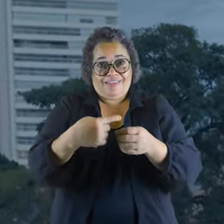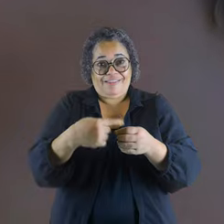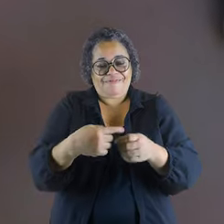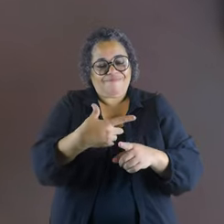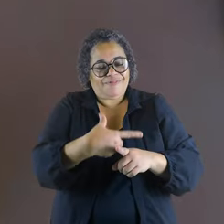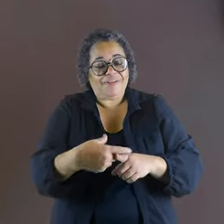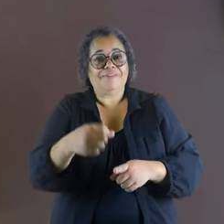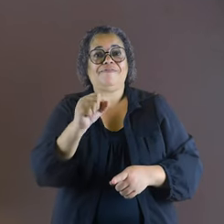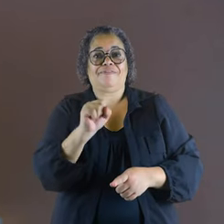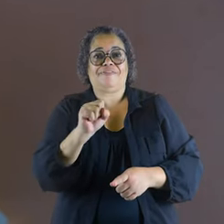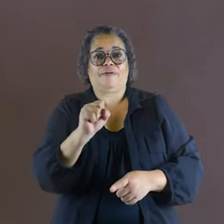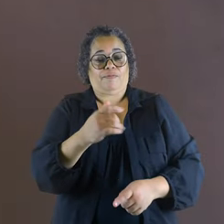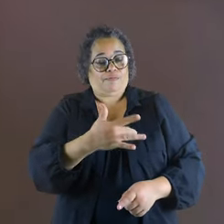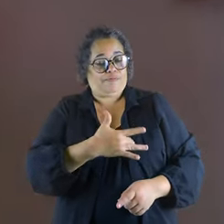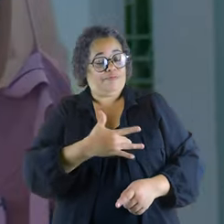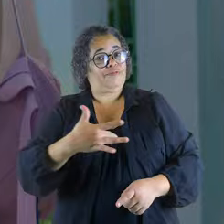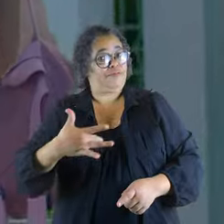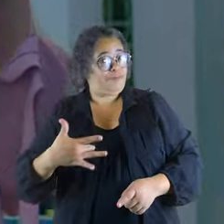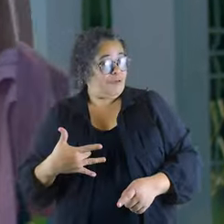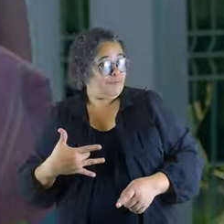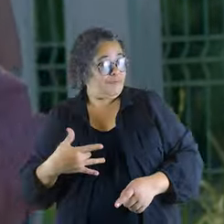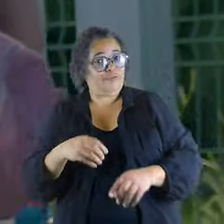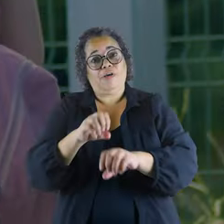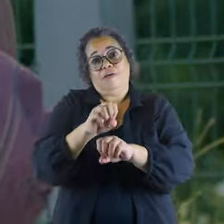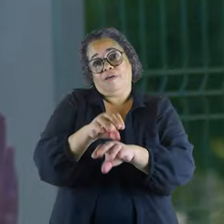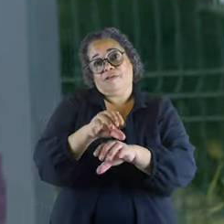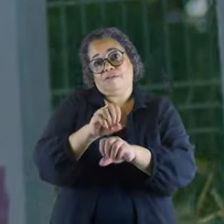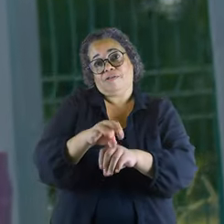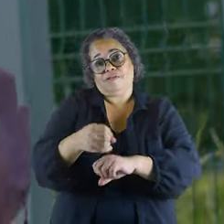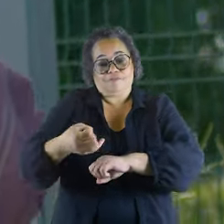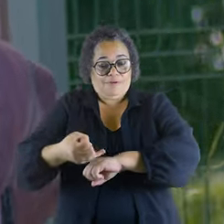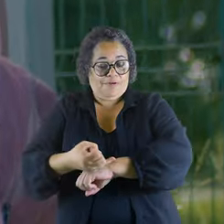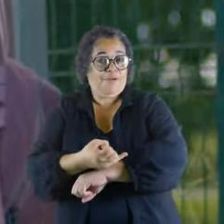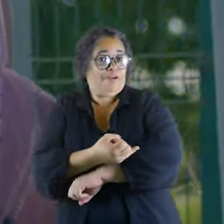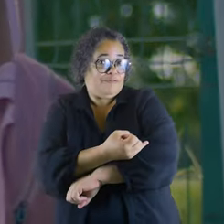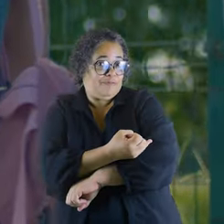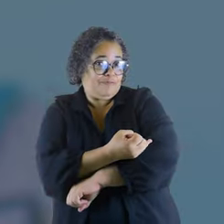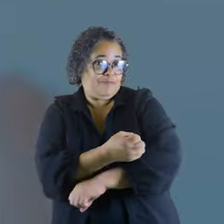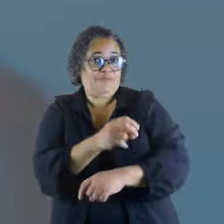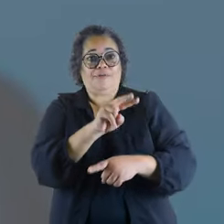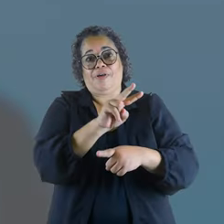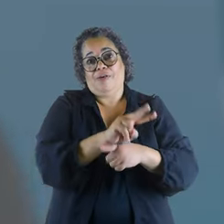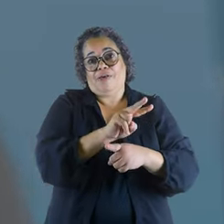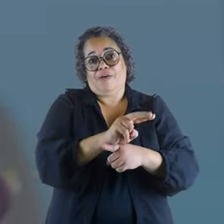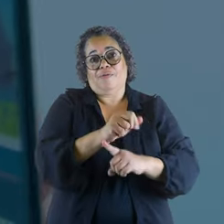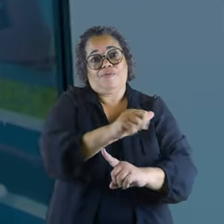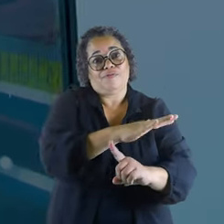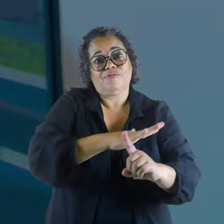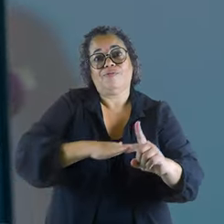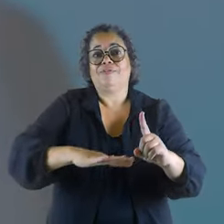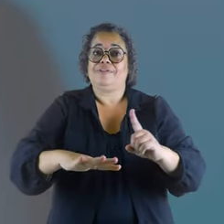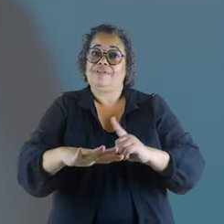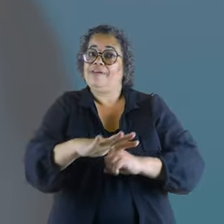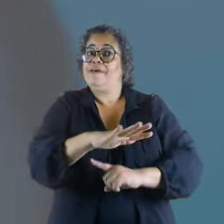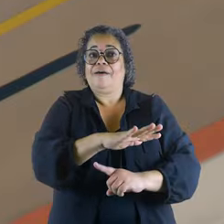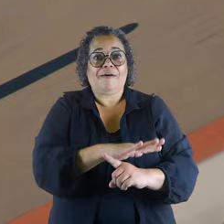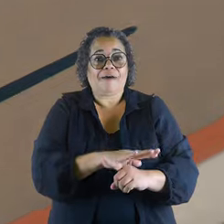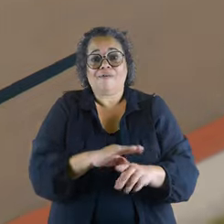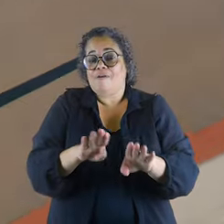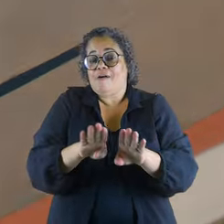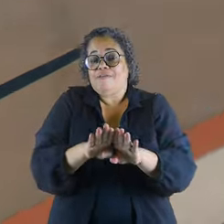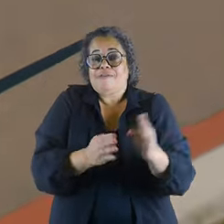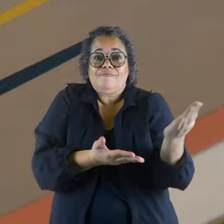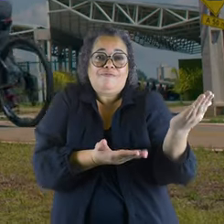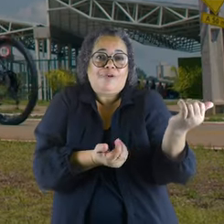toda a cidade ganha. Com mais saúde, educação, infraestrutura, cuidado social, olhar